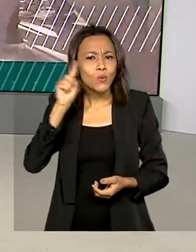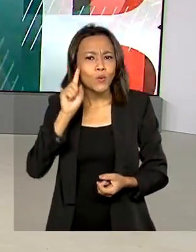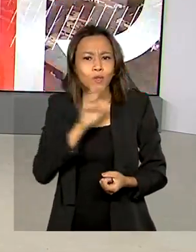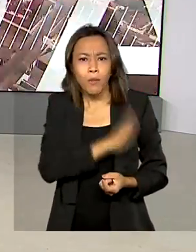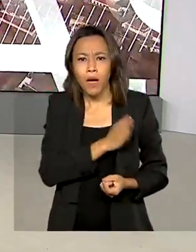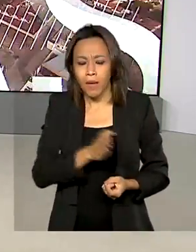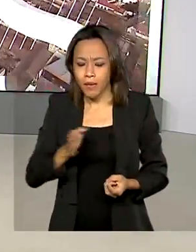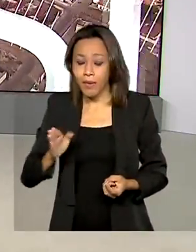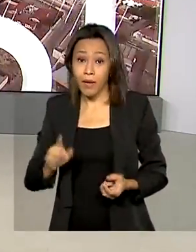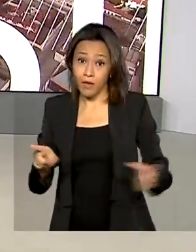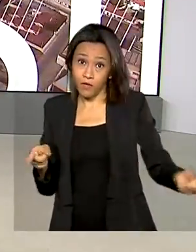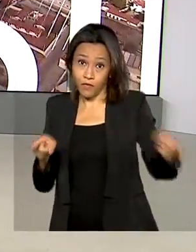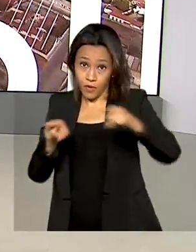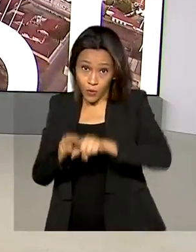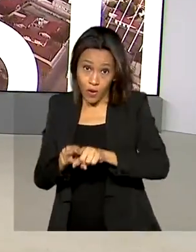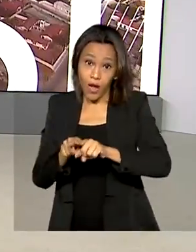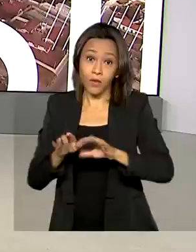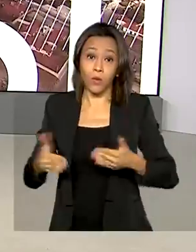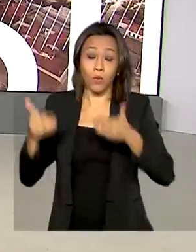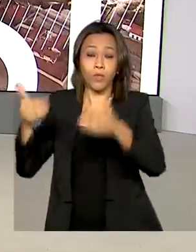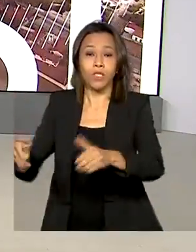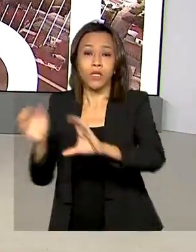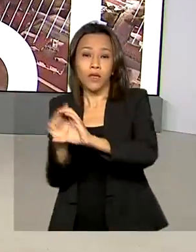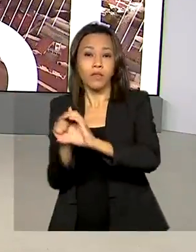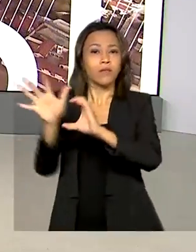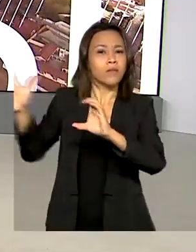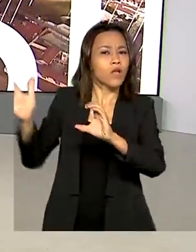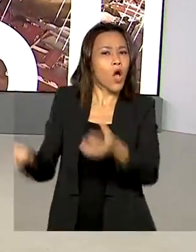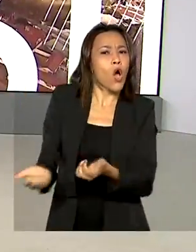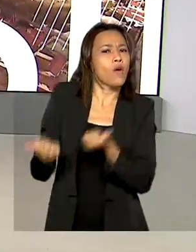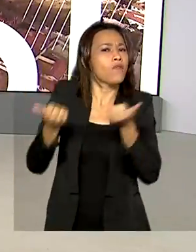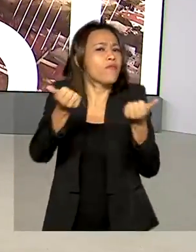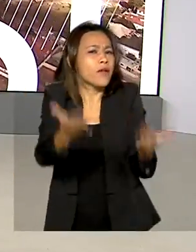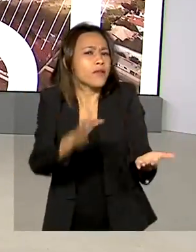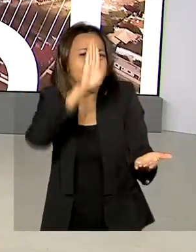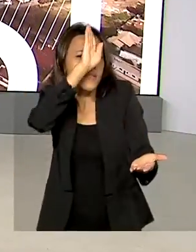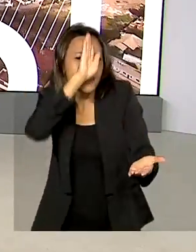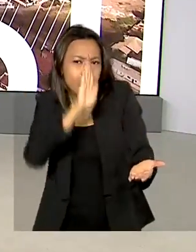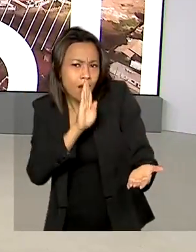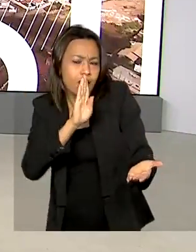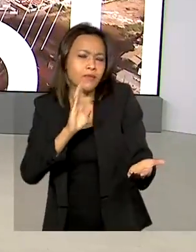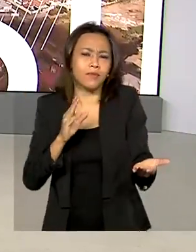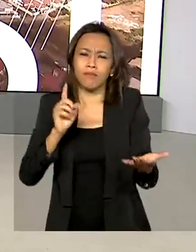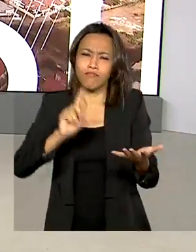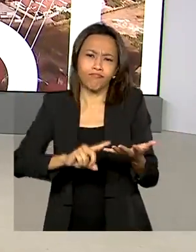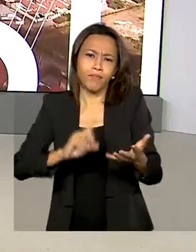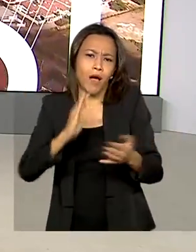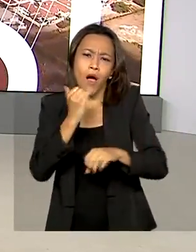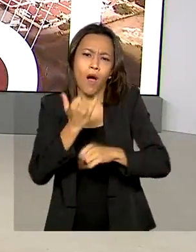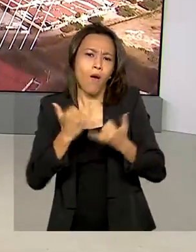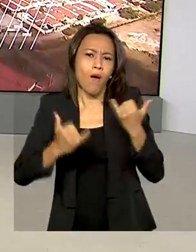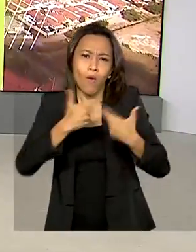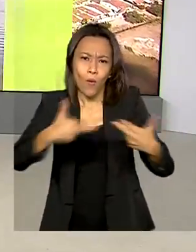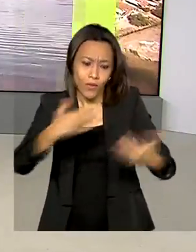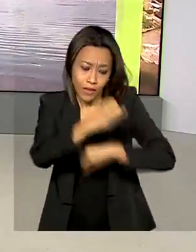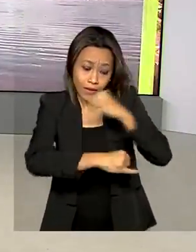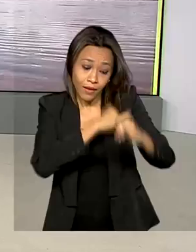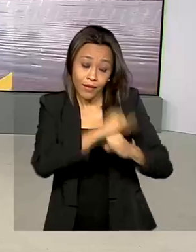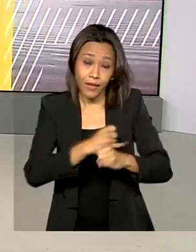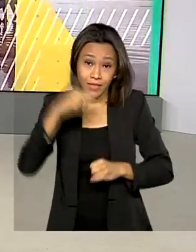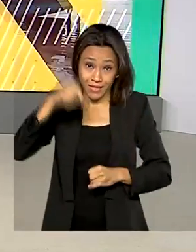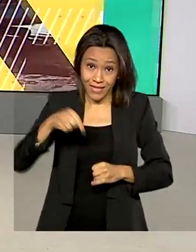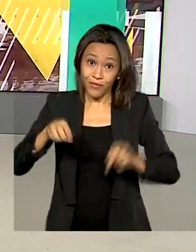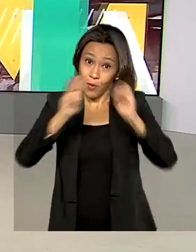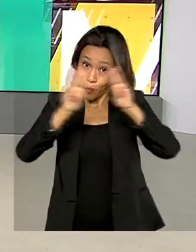Ministério da Ciência, Tecnologia e Inovações, oferece uma atividade de graça pela internet. Nesta terça-feira foi a vez do